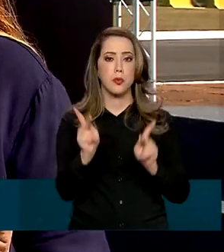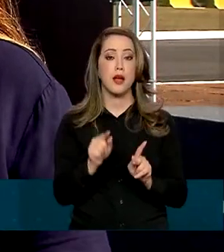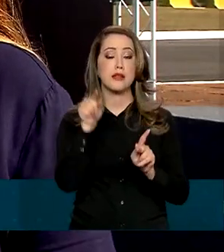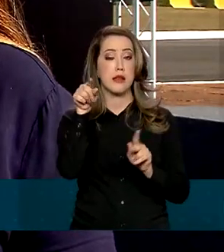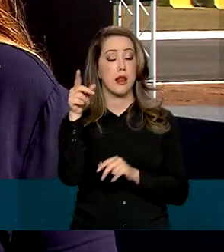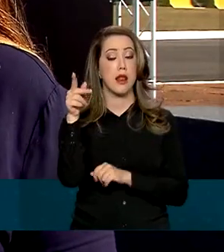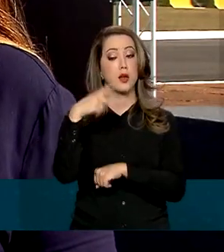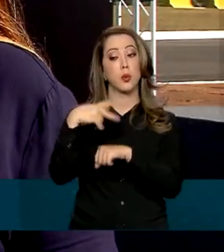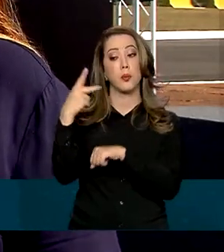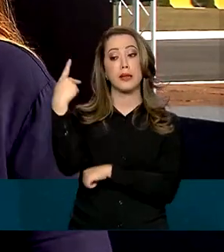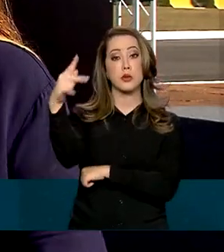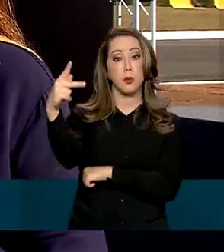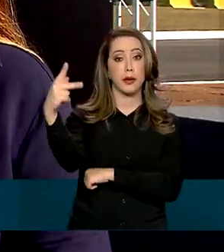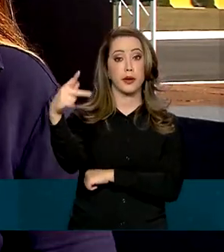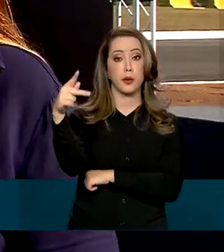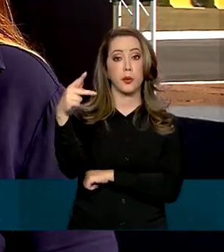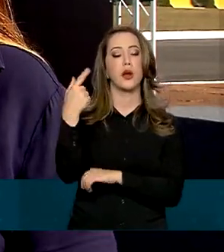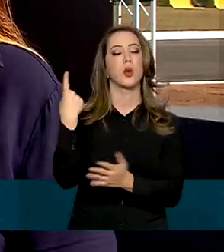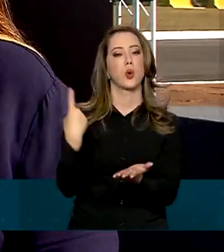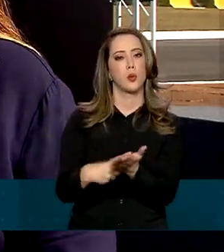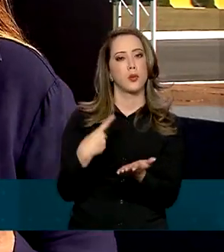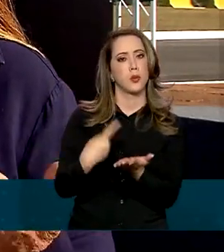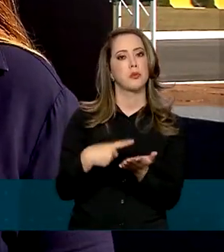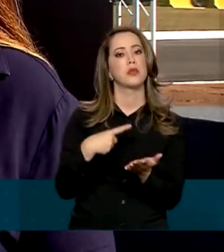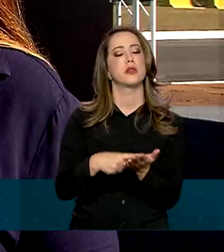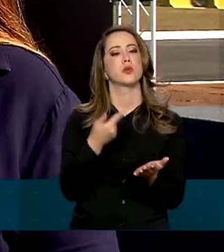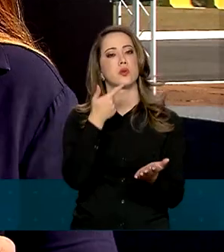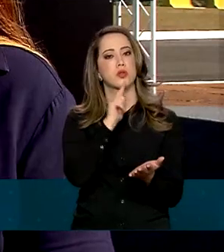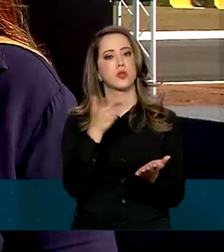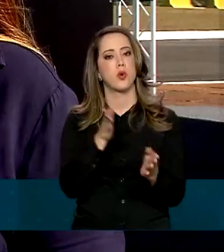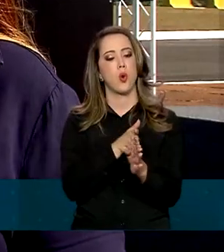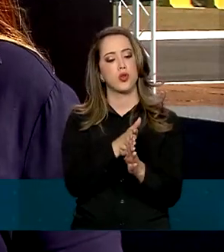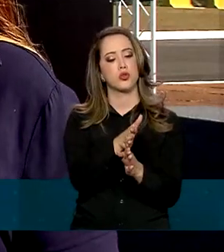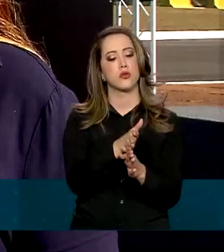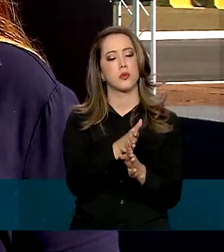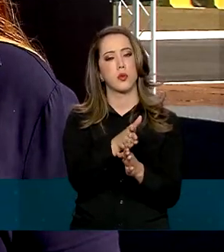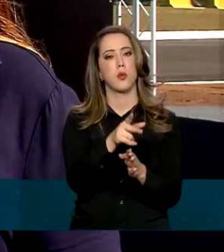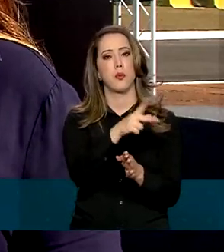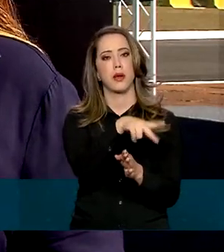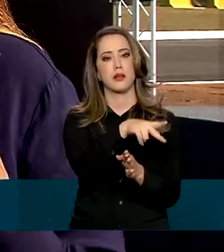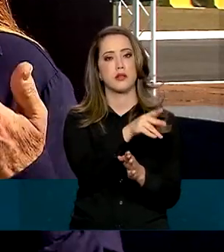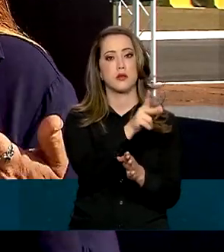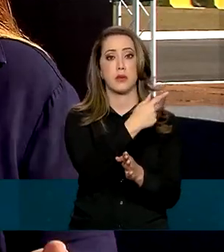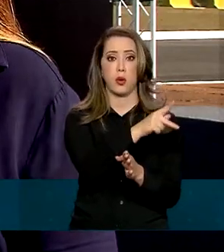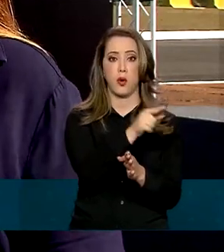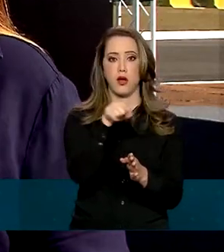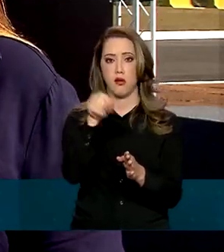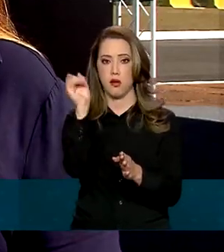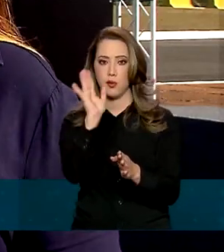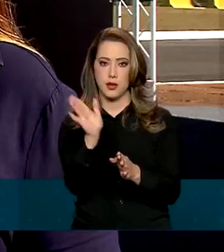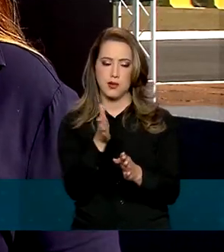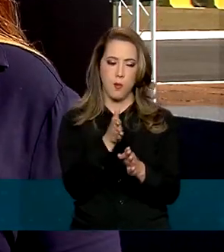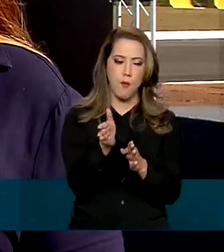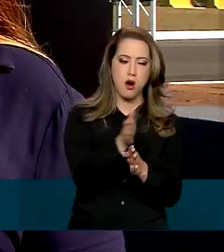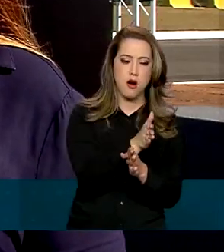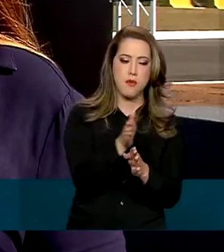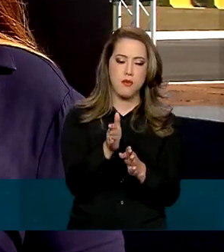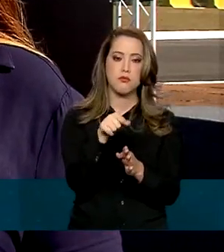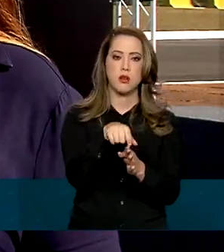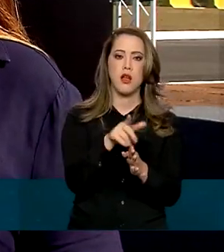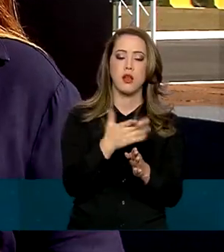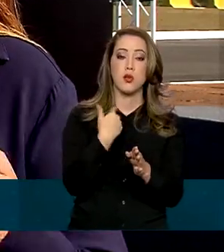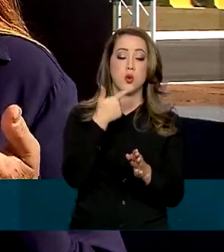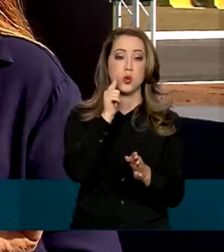sendo responsável pela consolidação das atuais fronteiras do Brasil. Comandou o Ministério das Relações